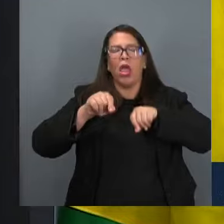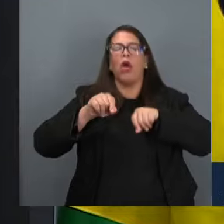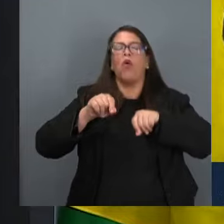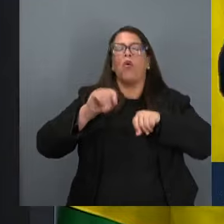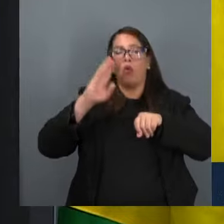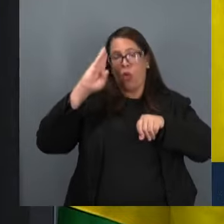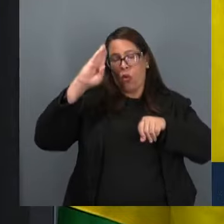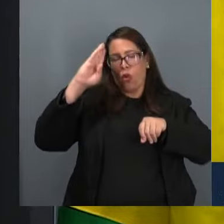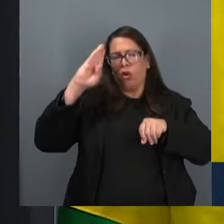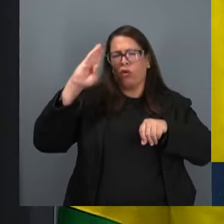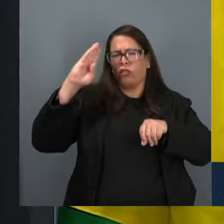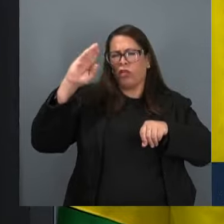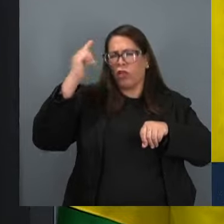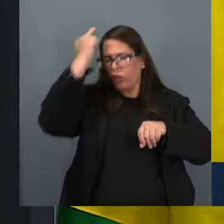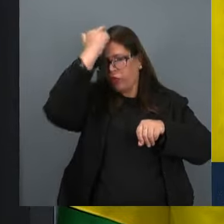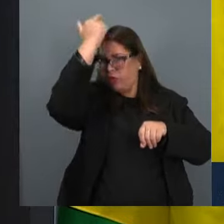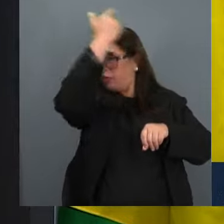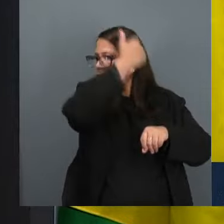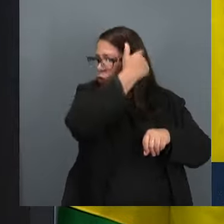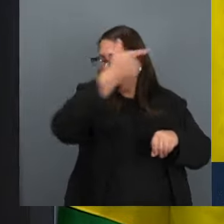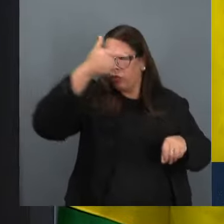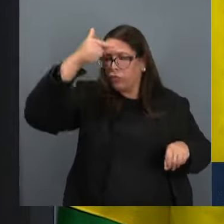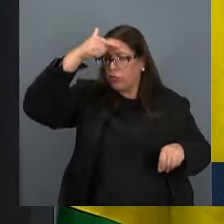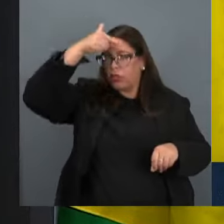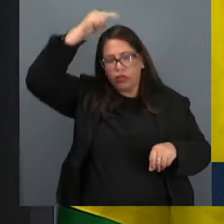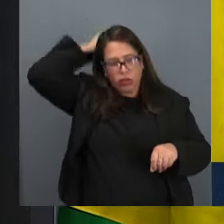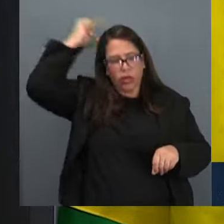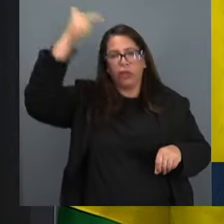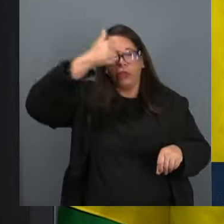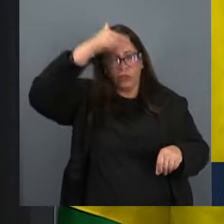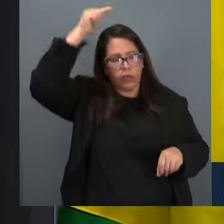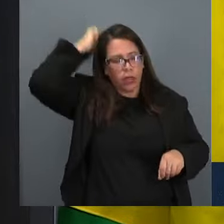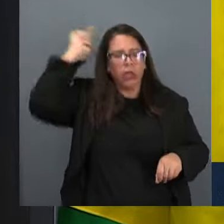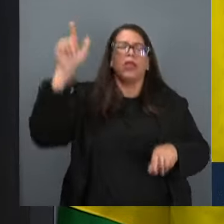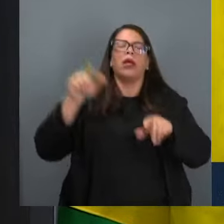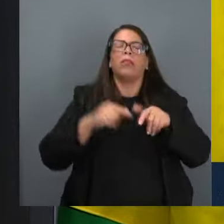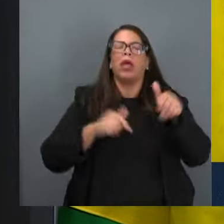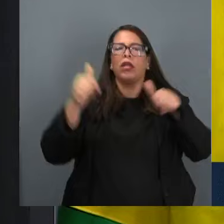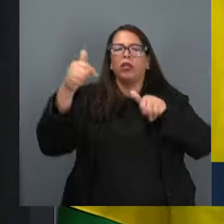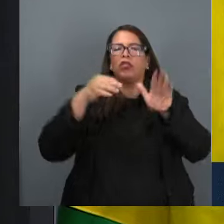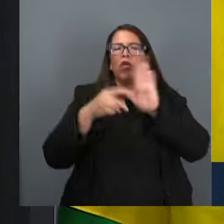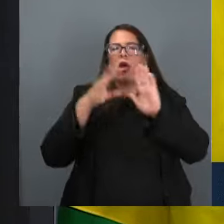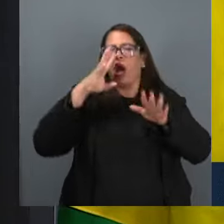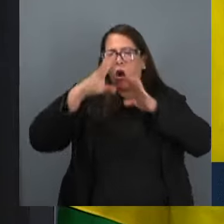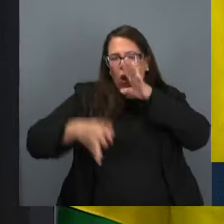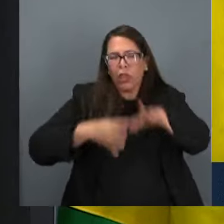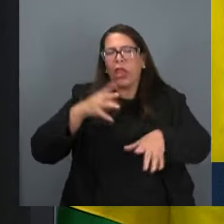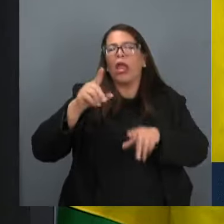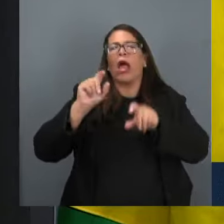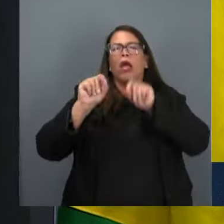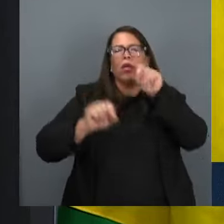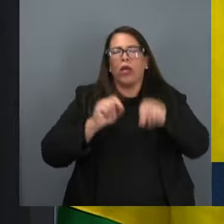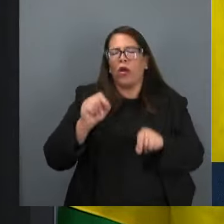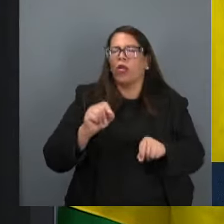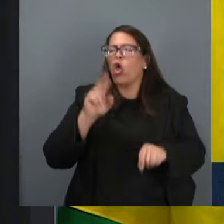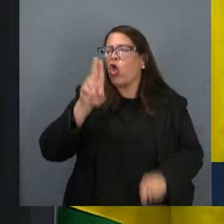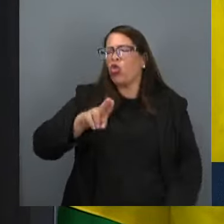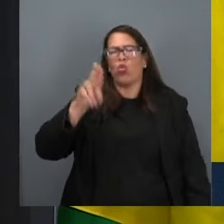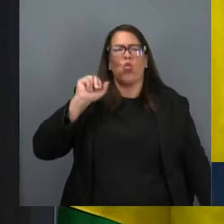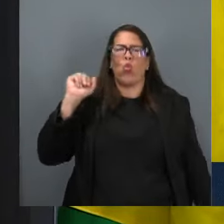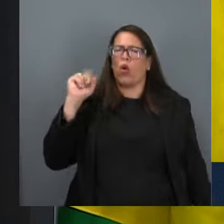Moraes de ofício, com o poder de acusar, investigar, julgar, condenar algo inédito